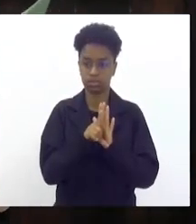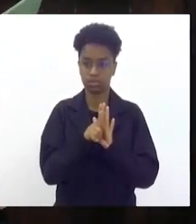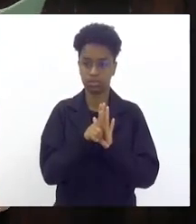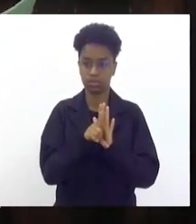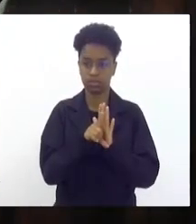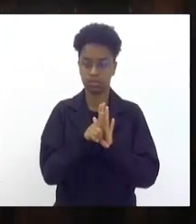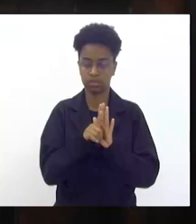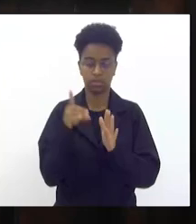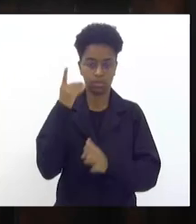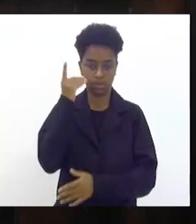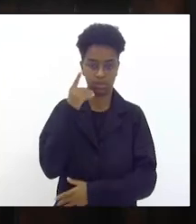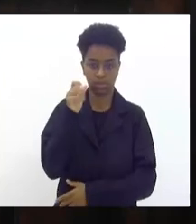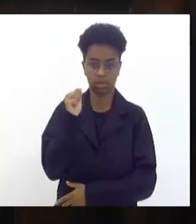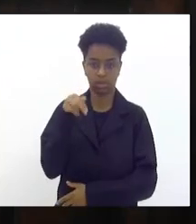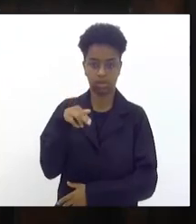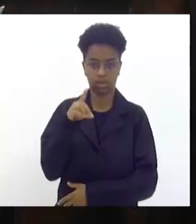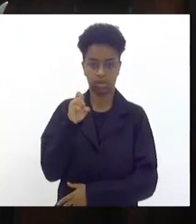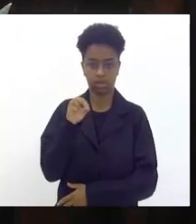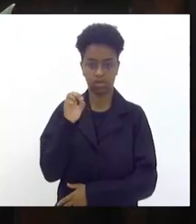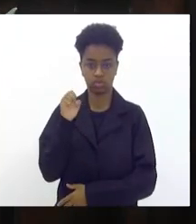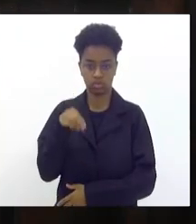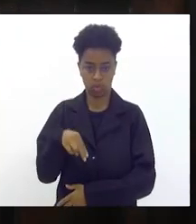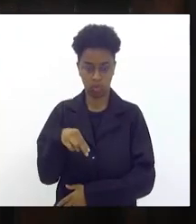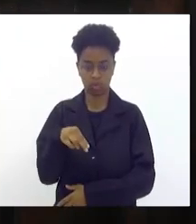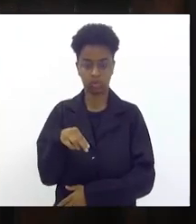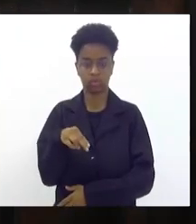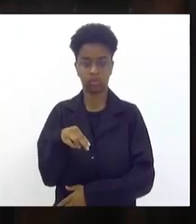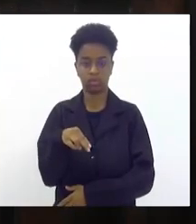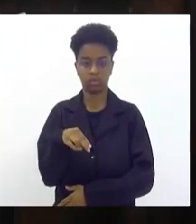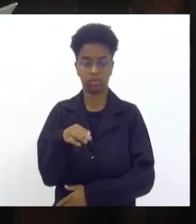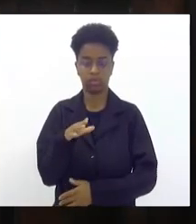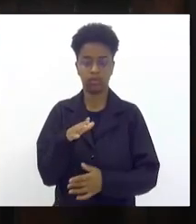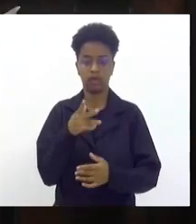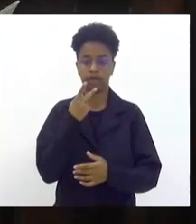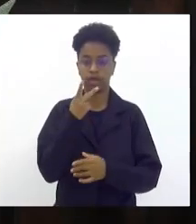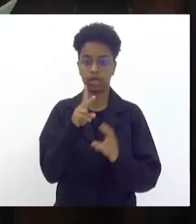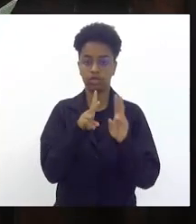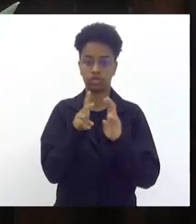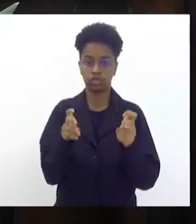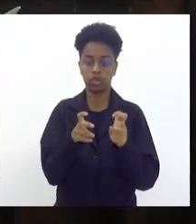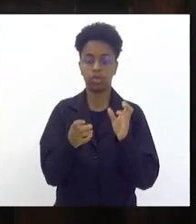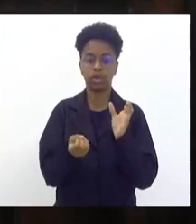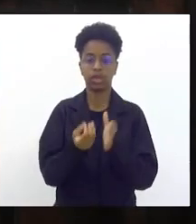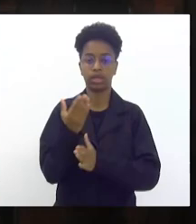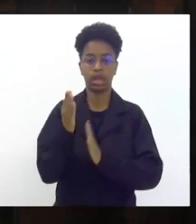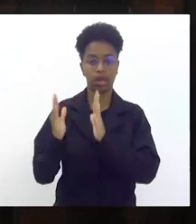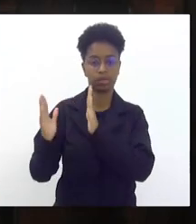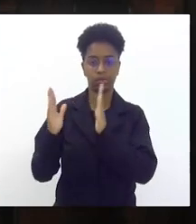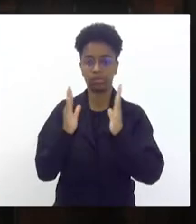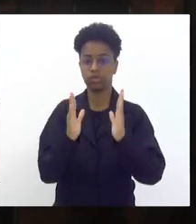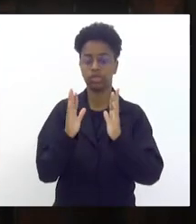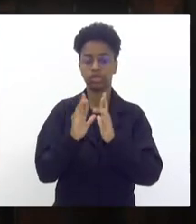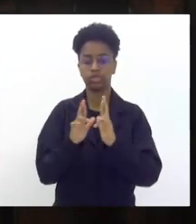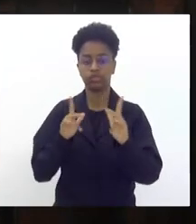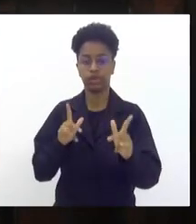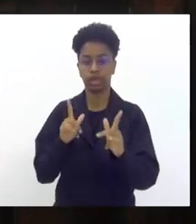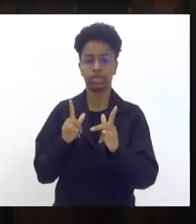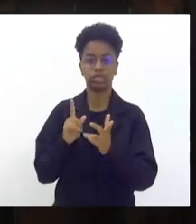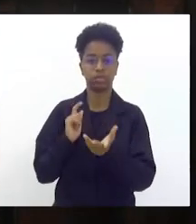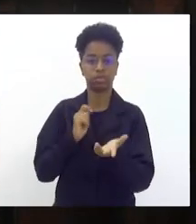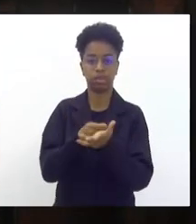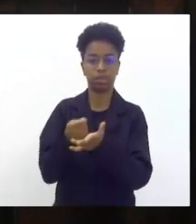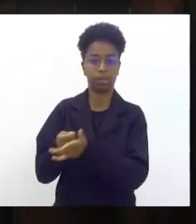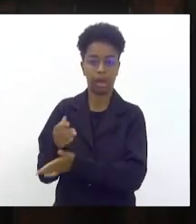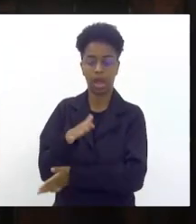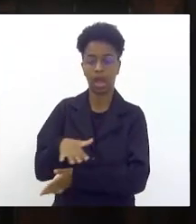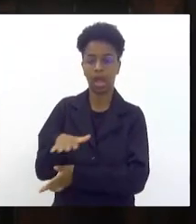do deputado Anderson Moraes que dispõe sobre a instituição de regime diferenciado de tributação para